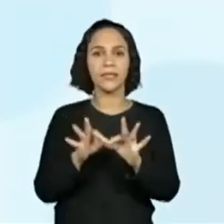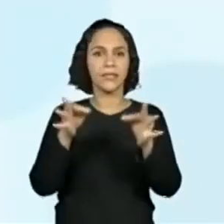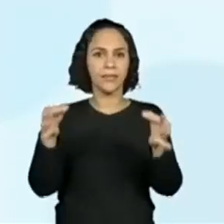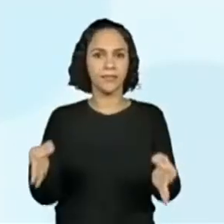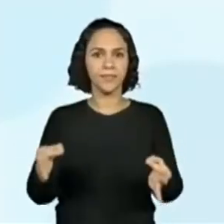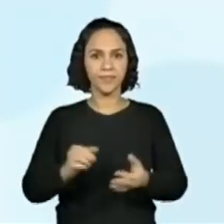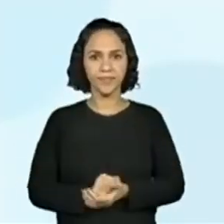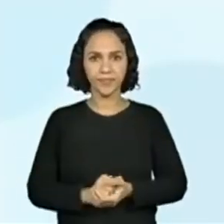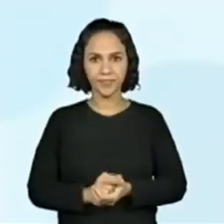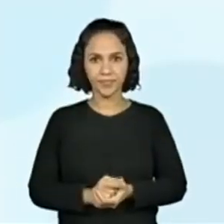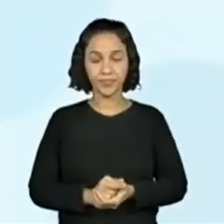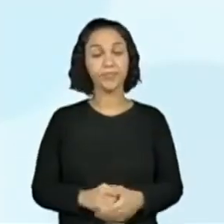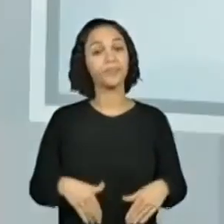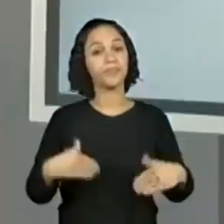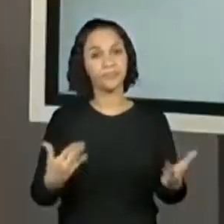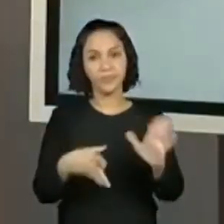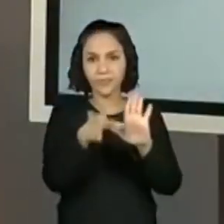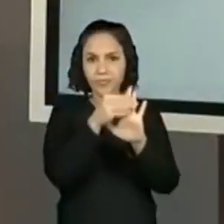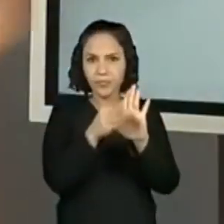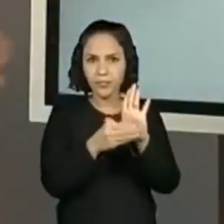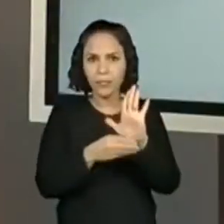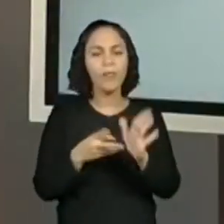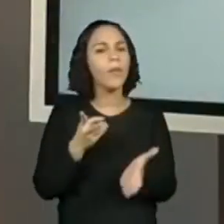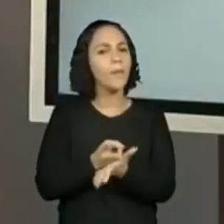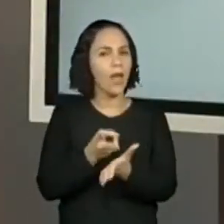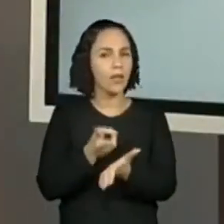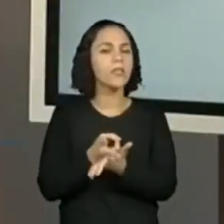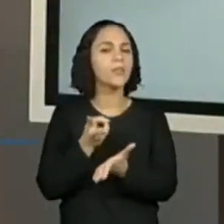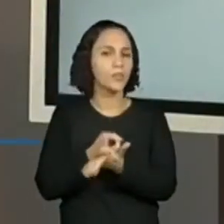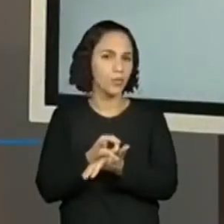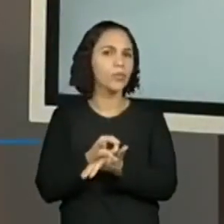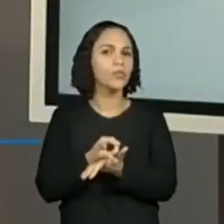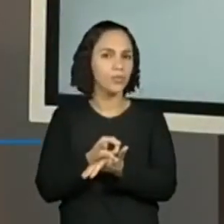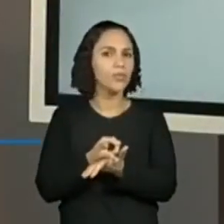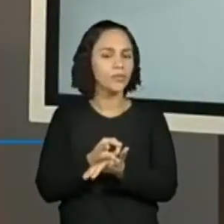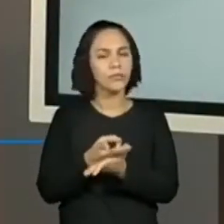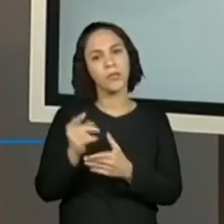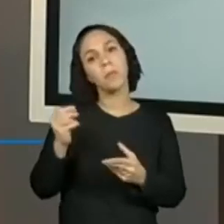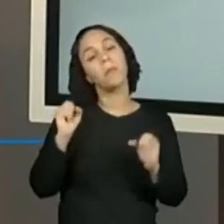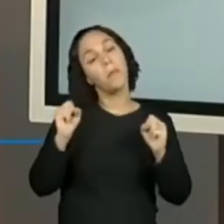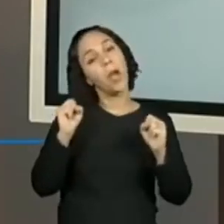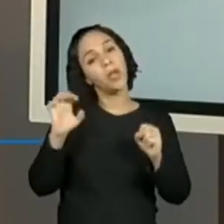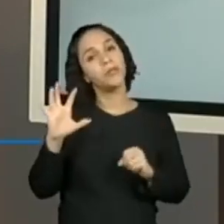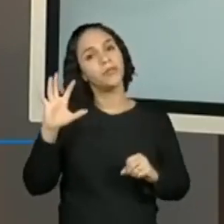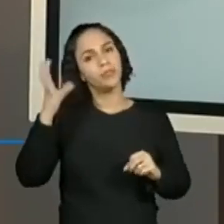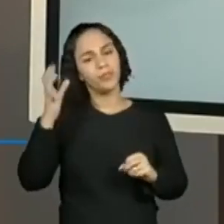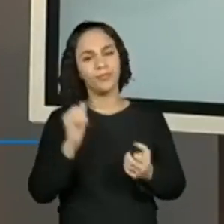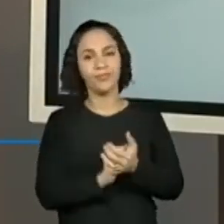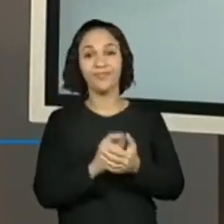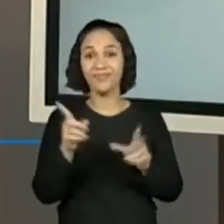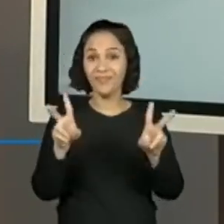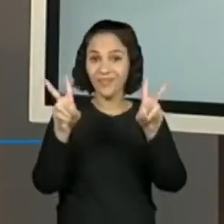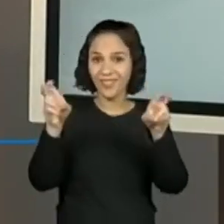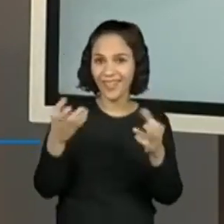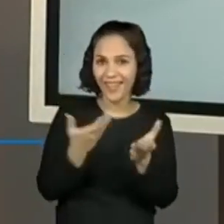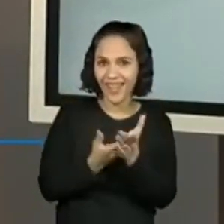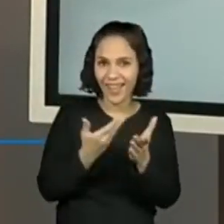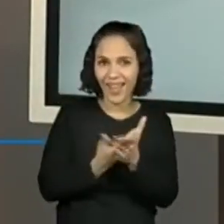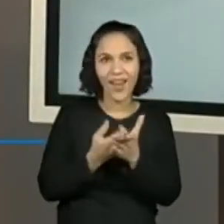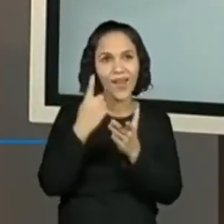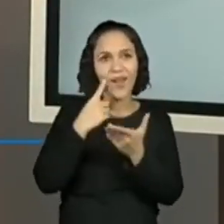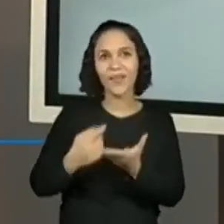o conteúdo continua sendo probabilidade. Certo? O título da nossa aula tá aqui, já,